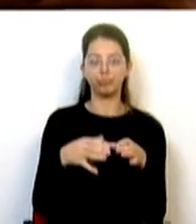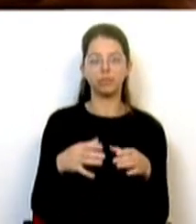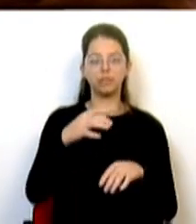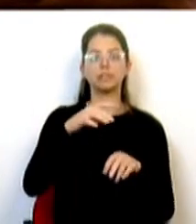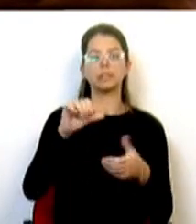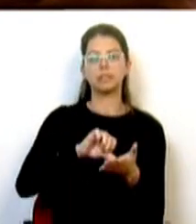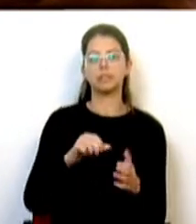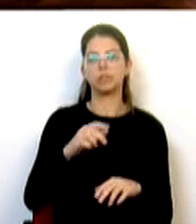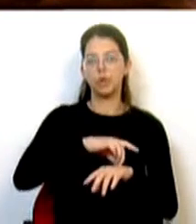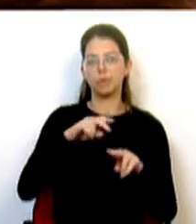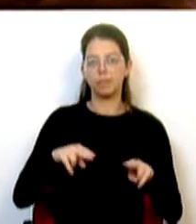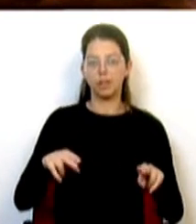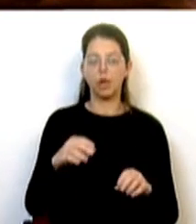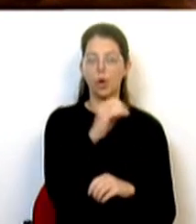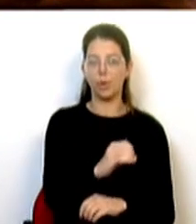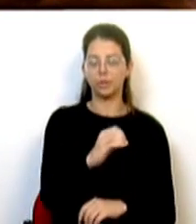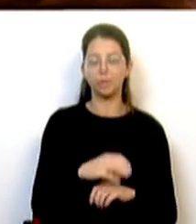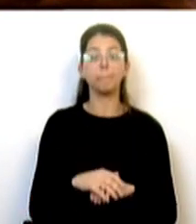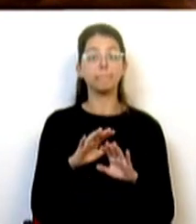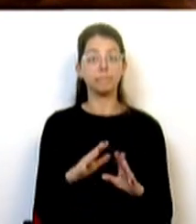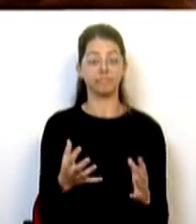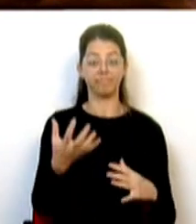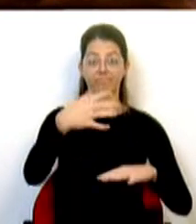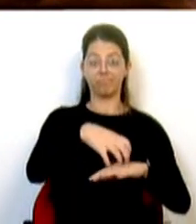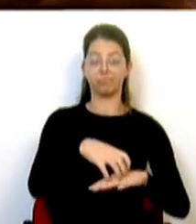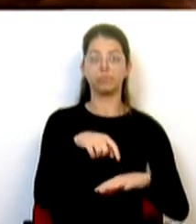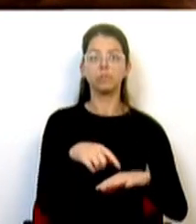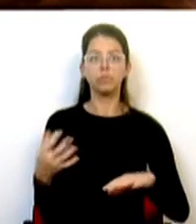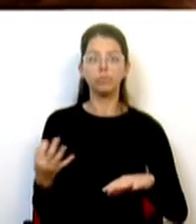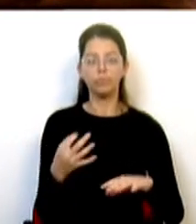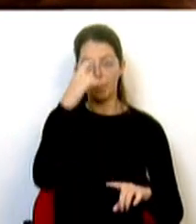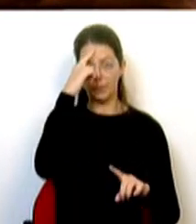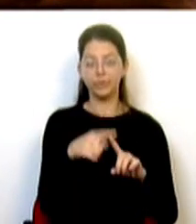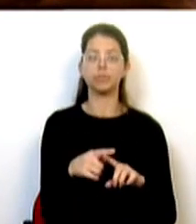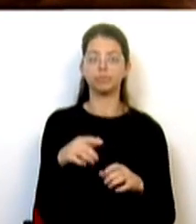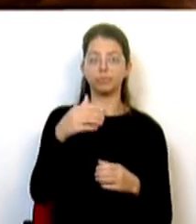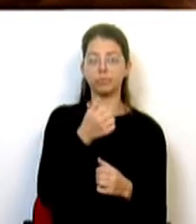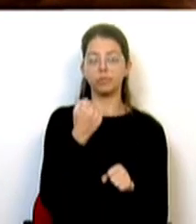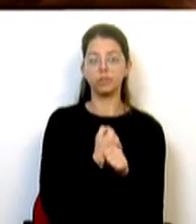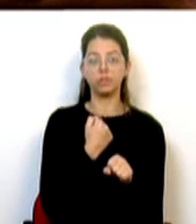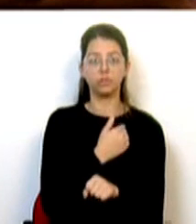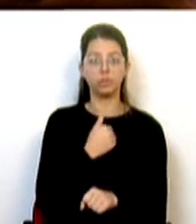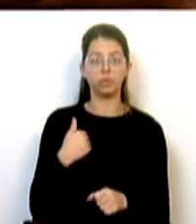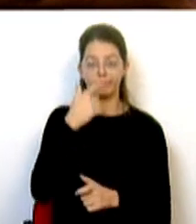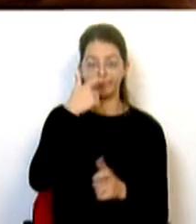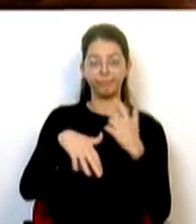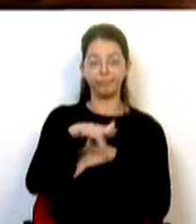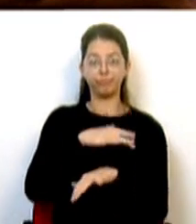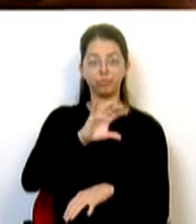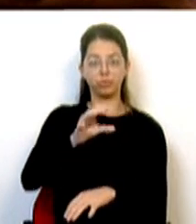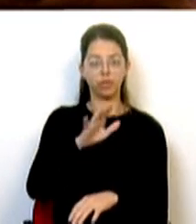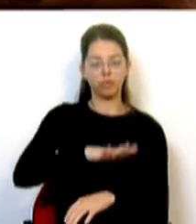Contudo, tal reestruturação que teria o alegado condão de aumentar a qualidade dos serviços de saúde prestados às populações dos Conselhos